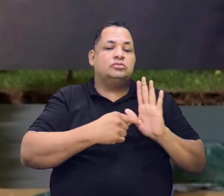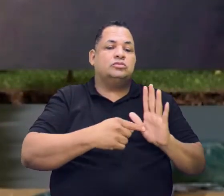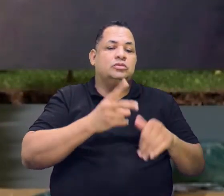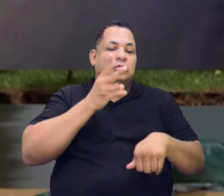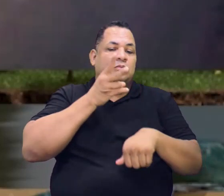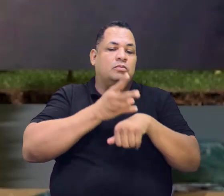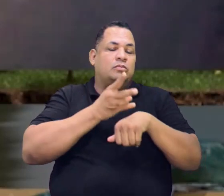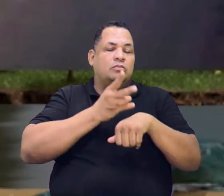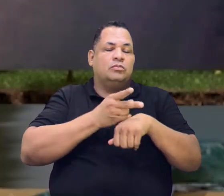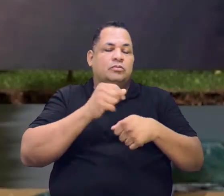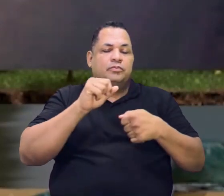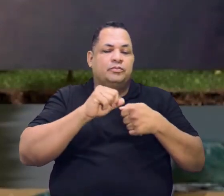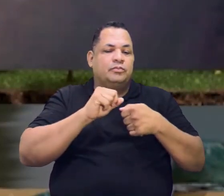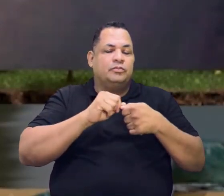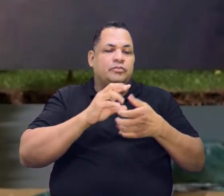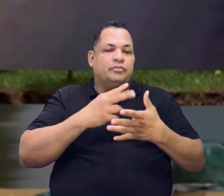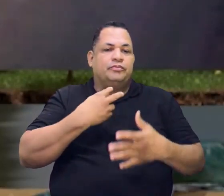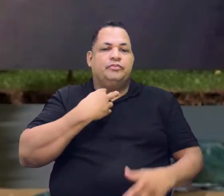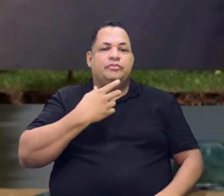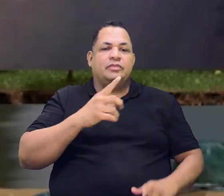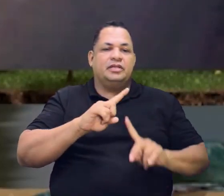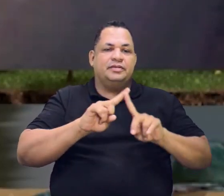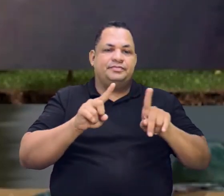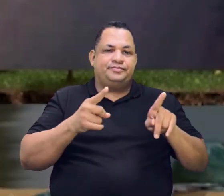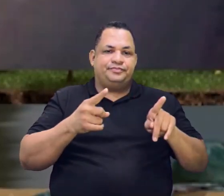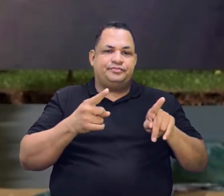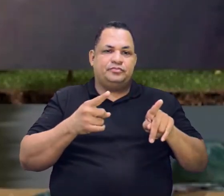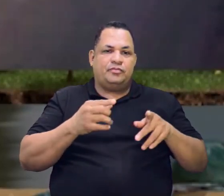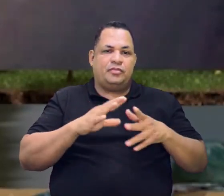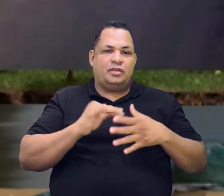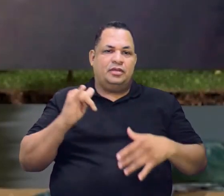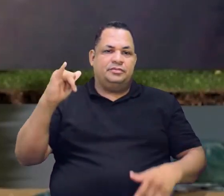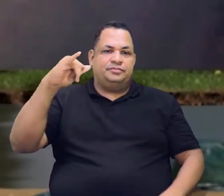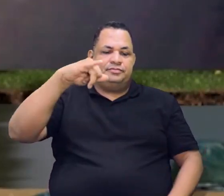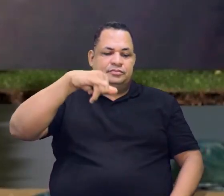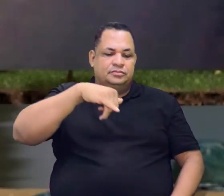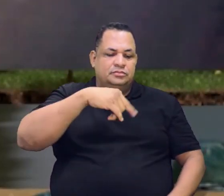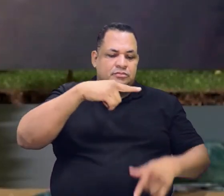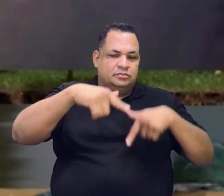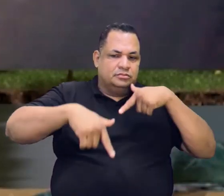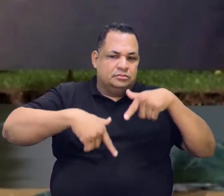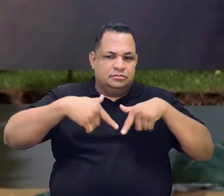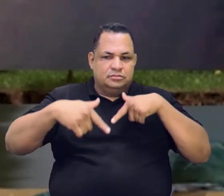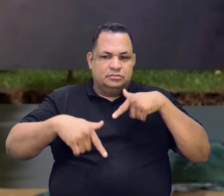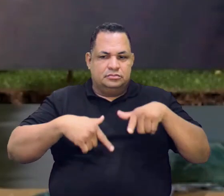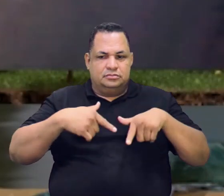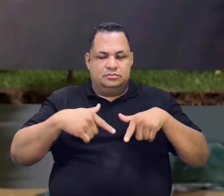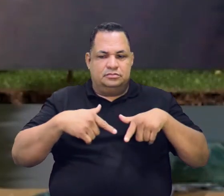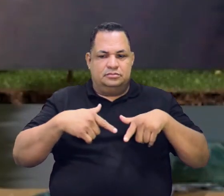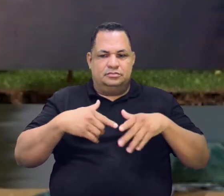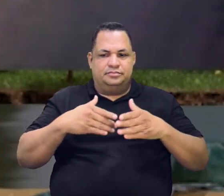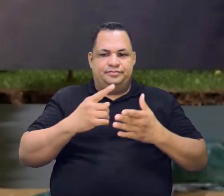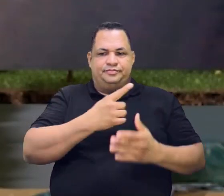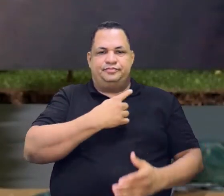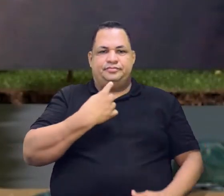vocês, mas só a área de produção. E aí nós passamos